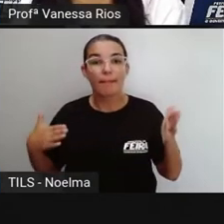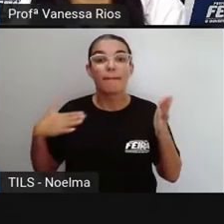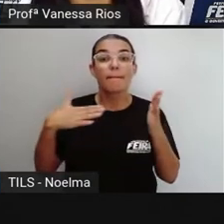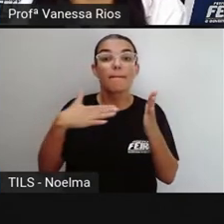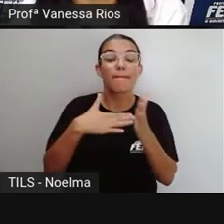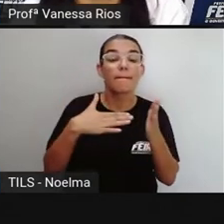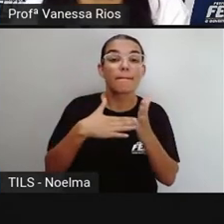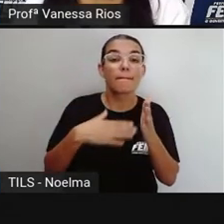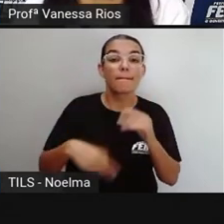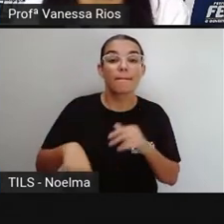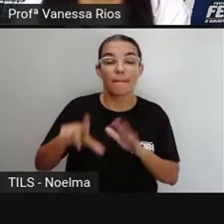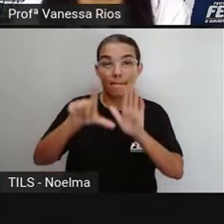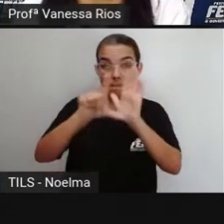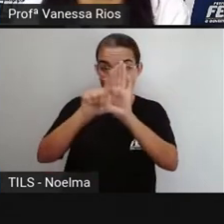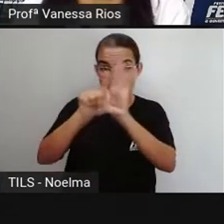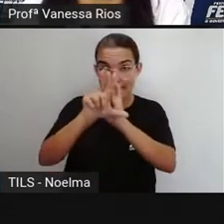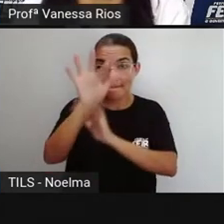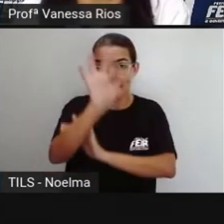Constituição,